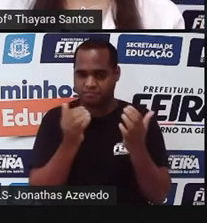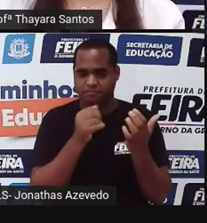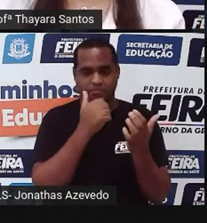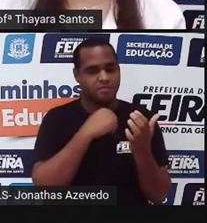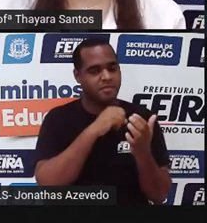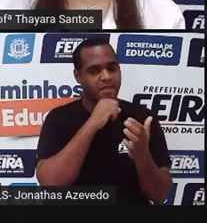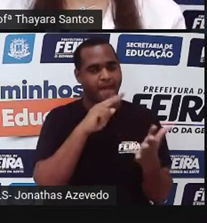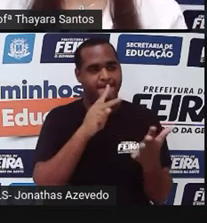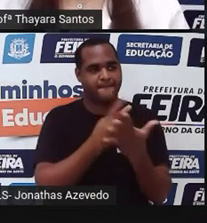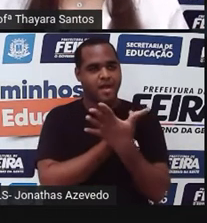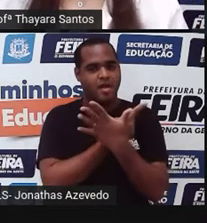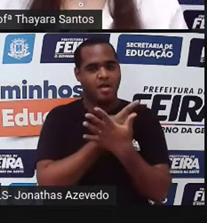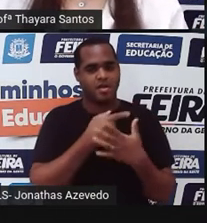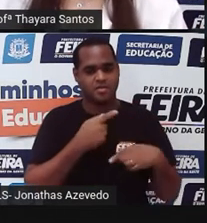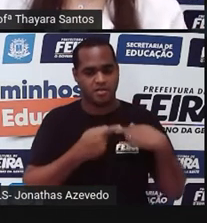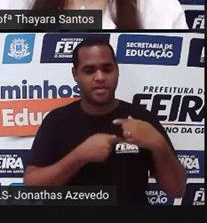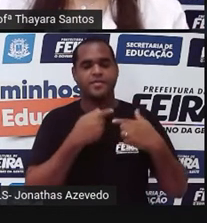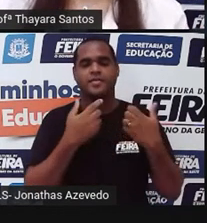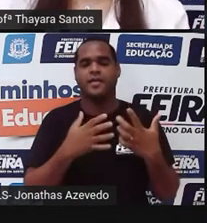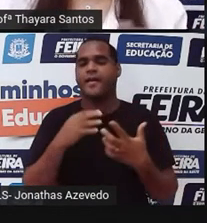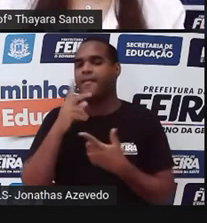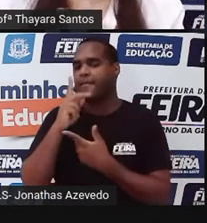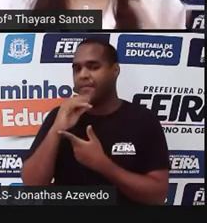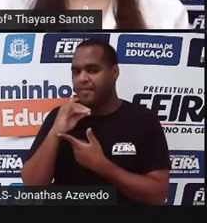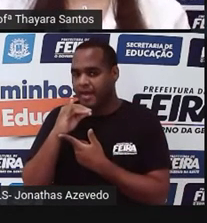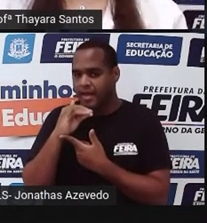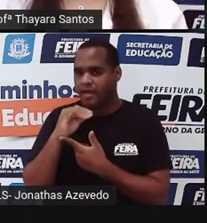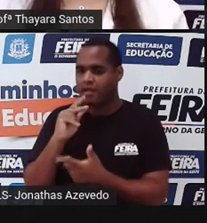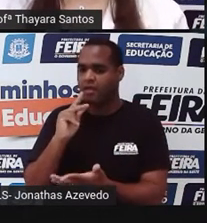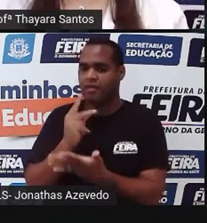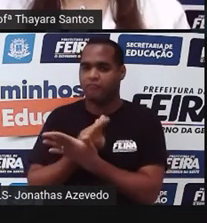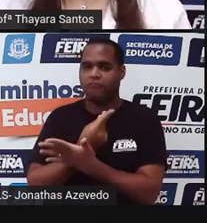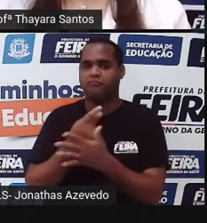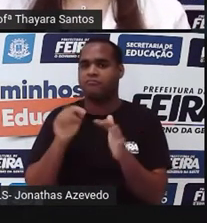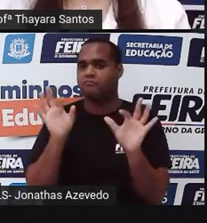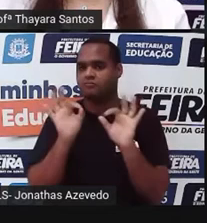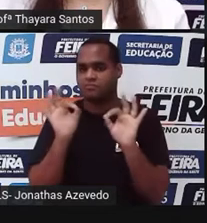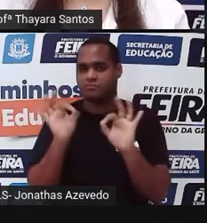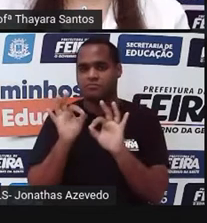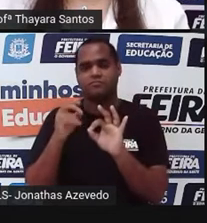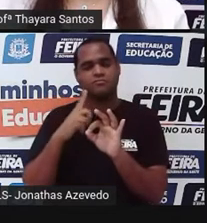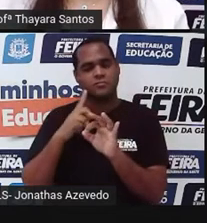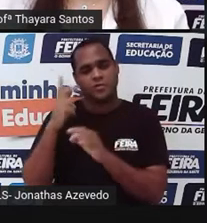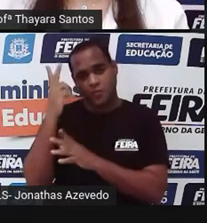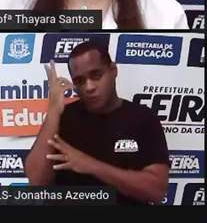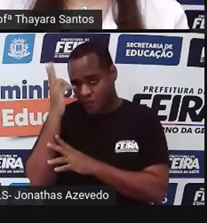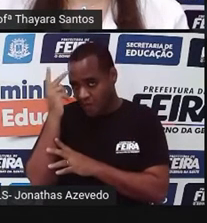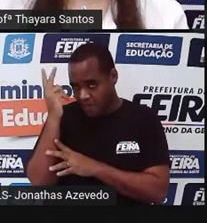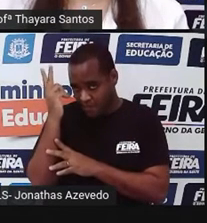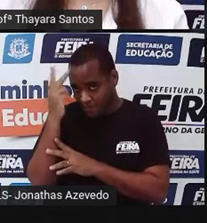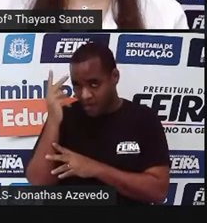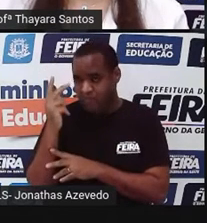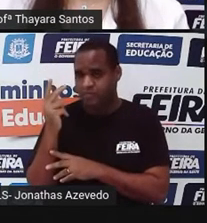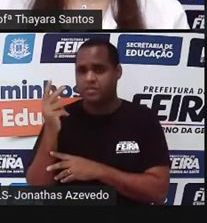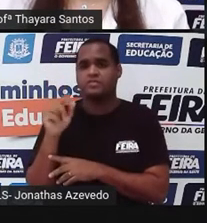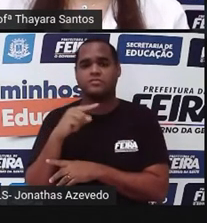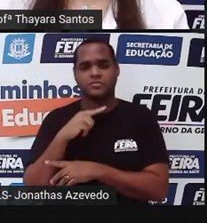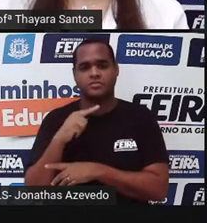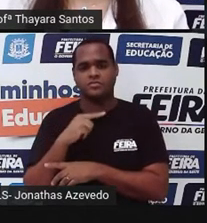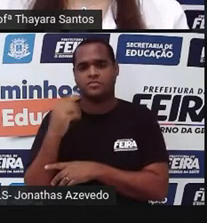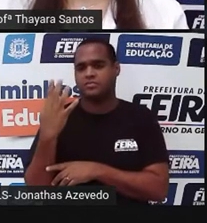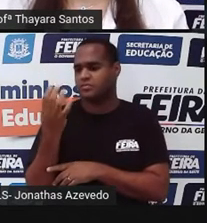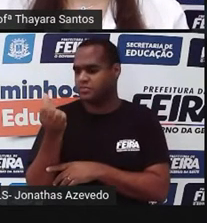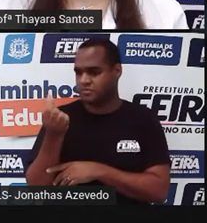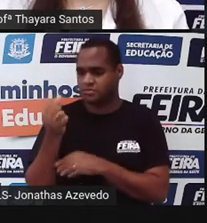ocorreu esse erro genético. No pai, ele não teve erro genético nenhum, a célula reprodutiva dele aqui primeiro sofreu a